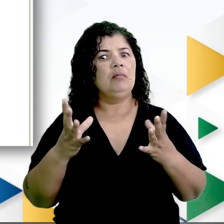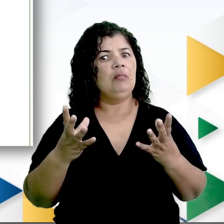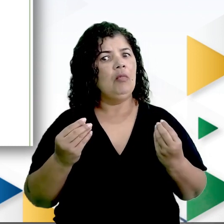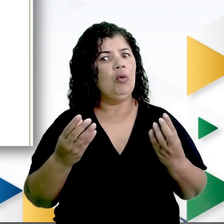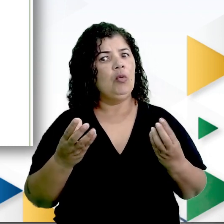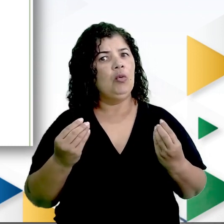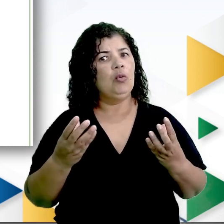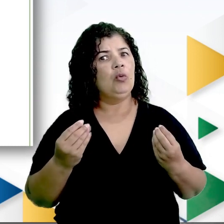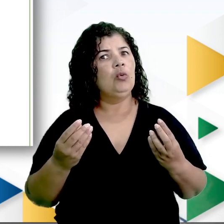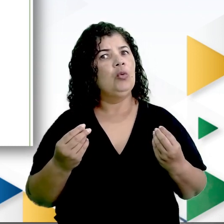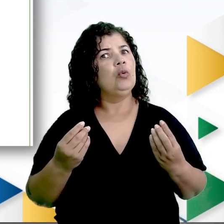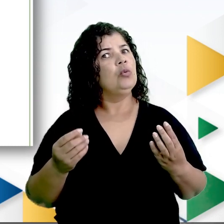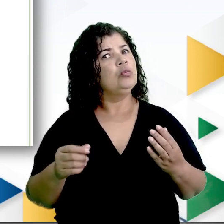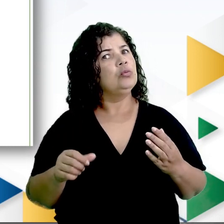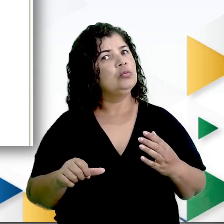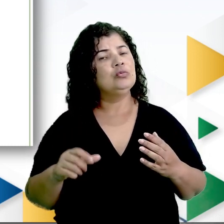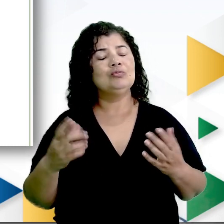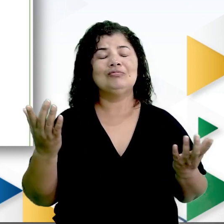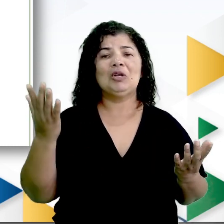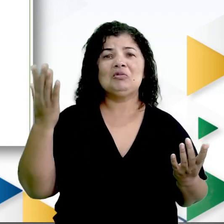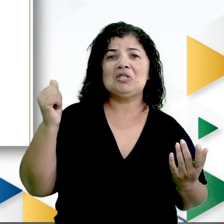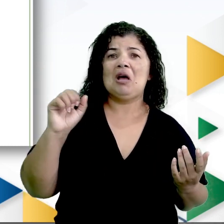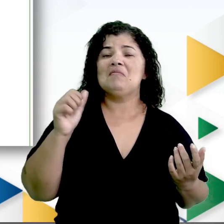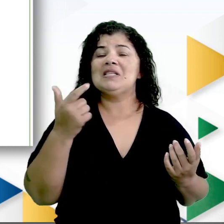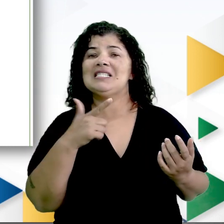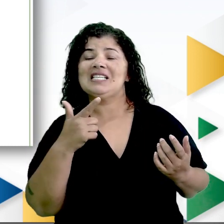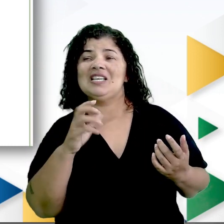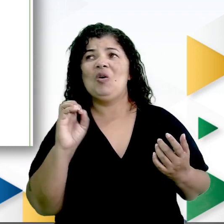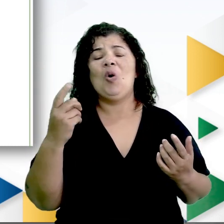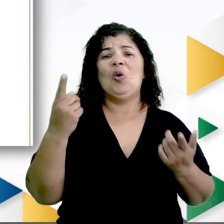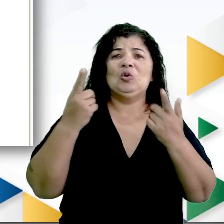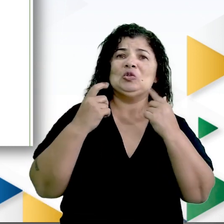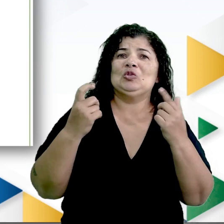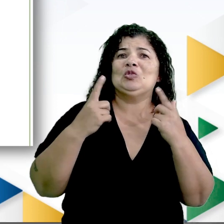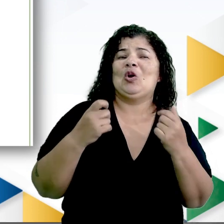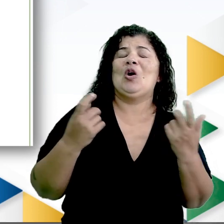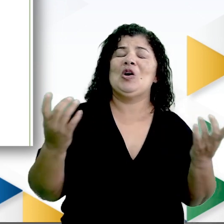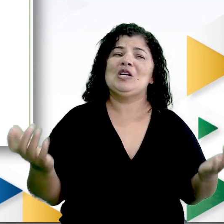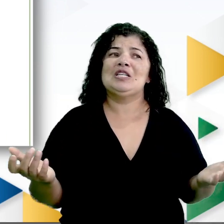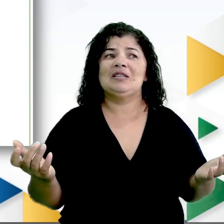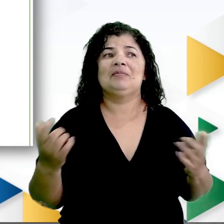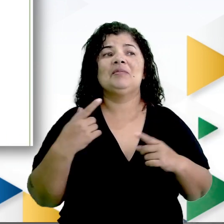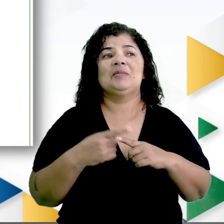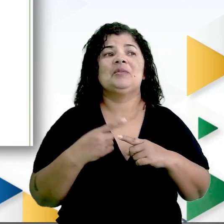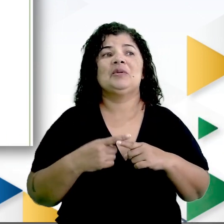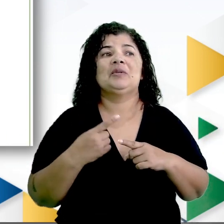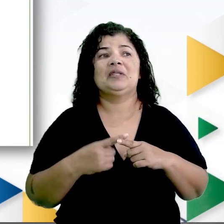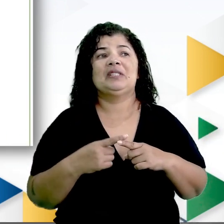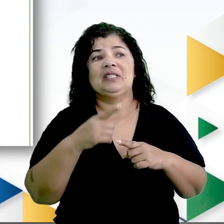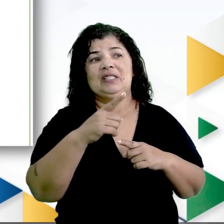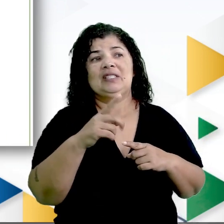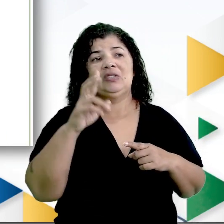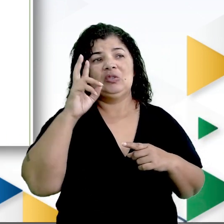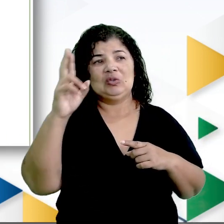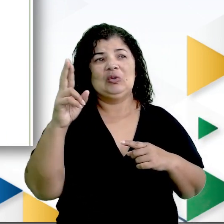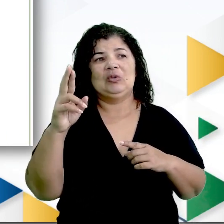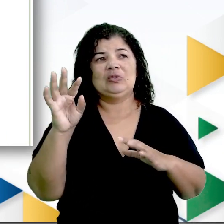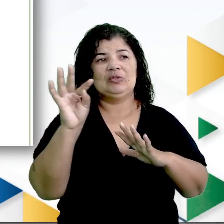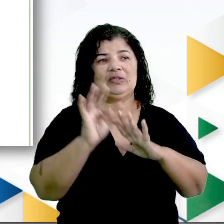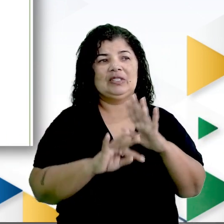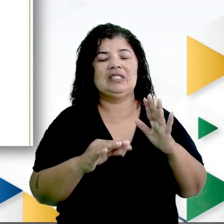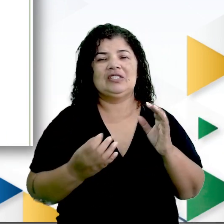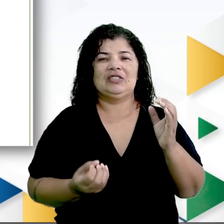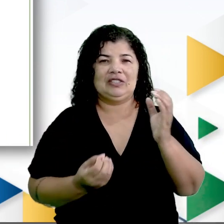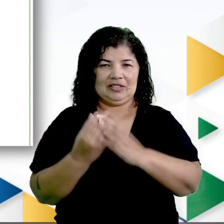A gente não sabe se rir ou se chora. Na verdade, o autor, o dono do texto, o que